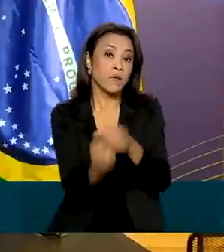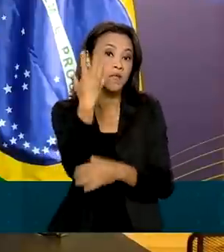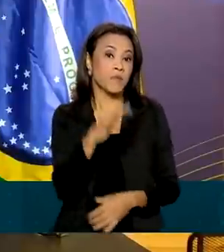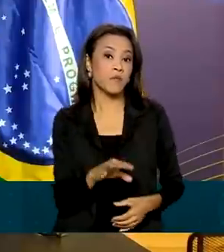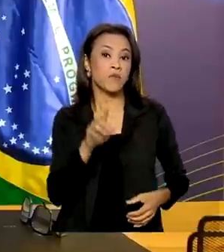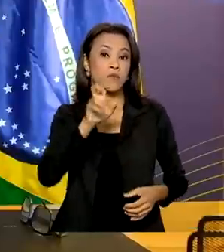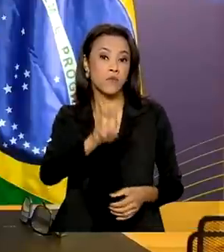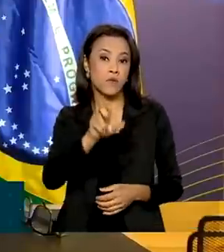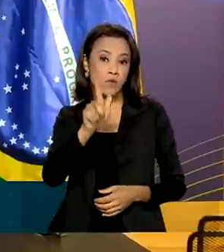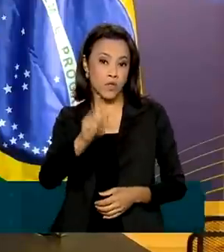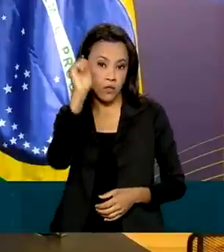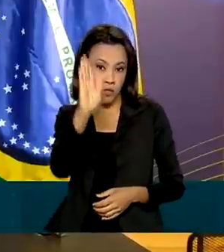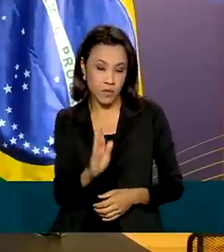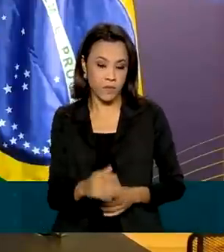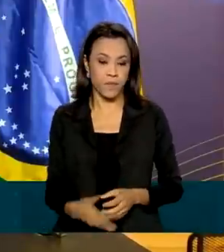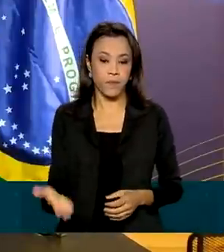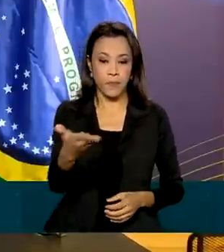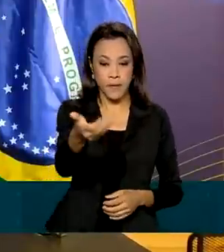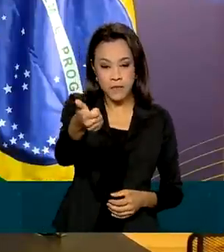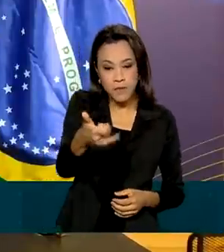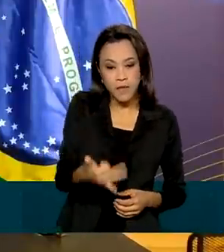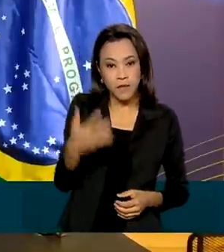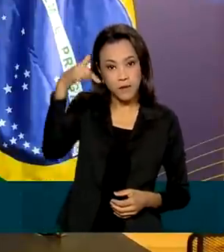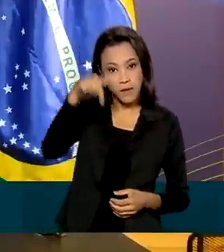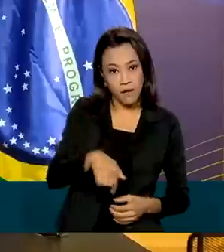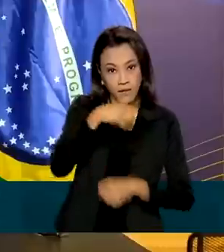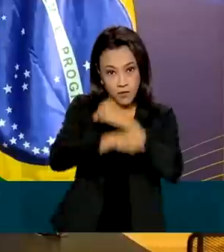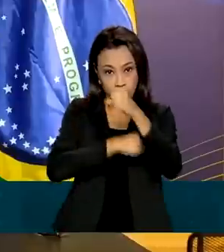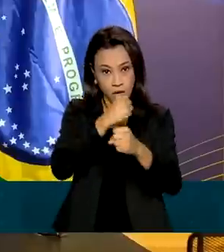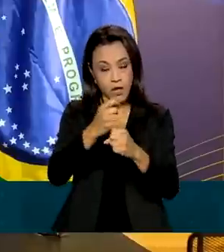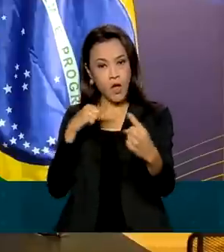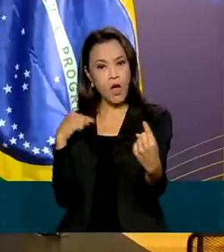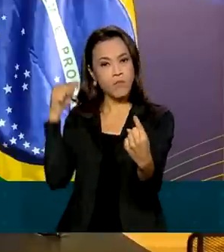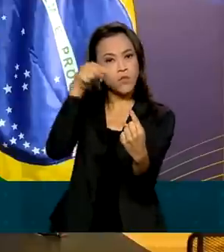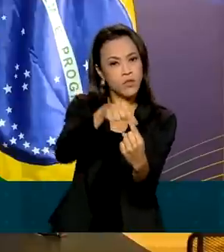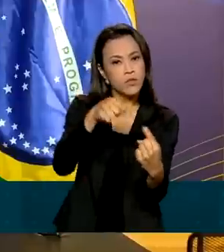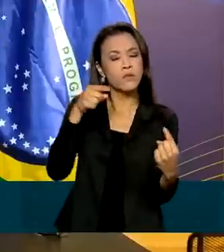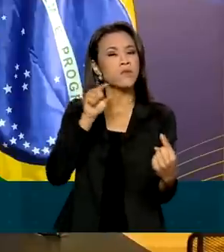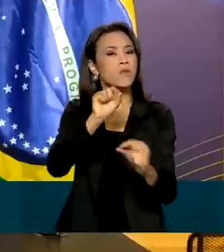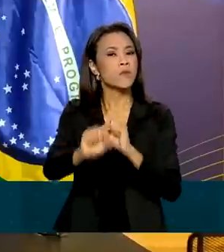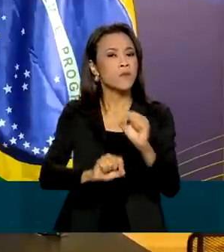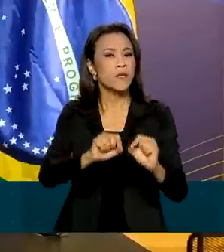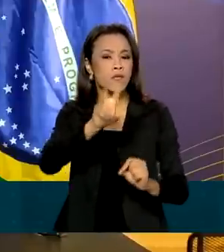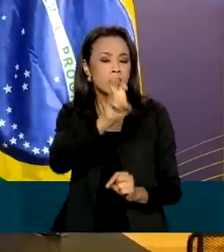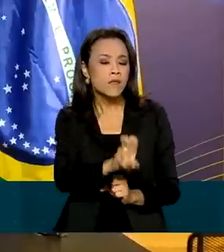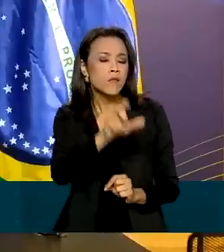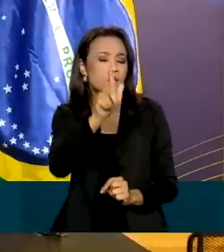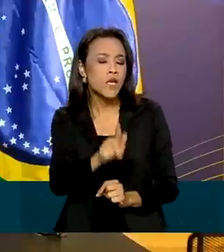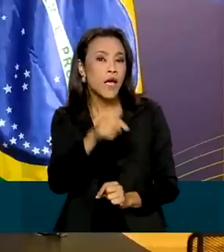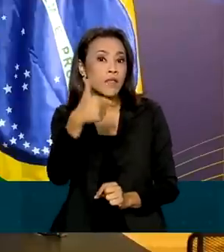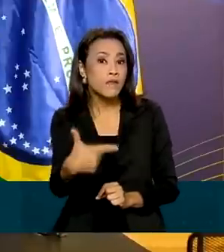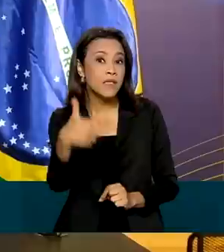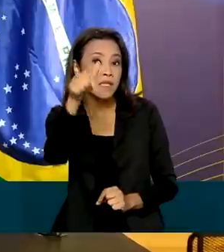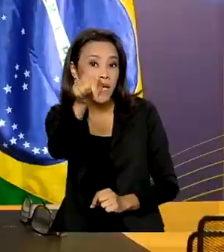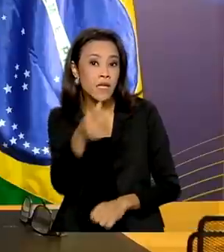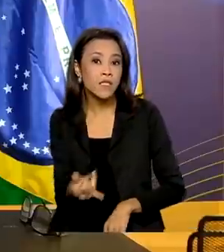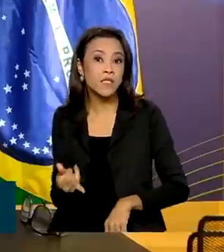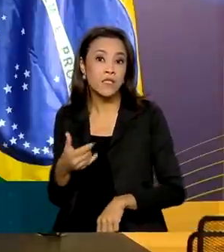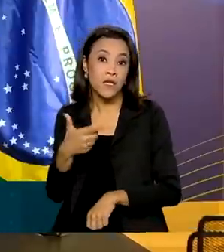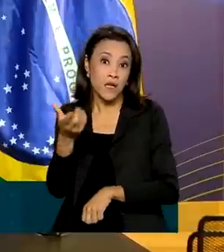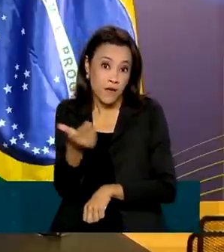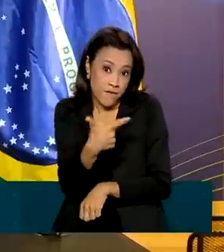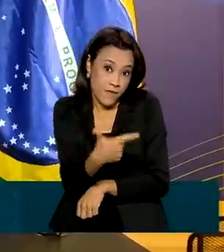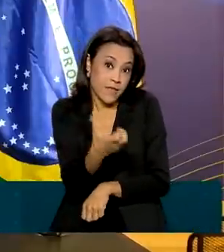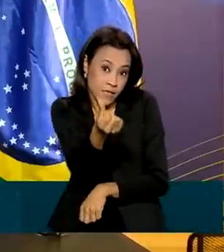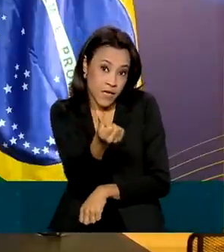esse ano a meta de conectarmos com o 5G as 27 capitais do Brasil, as 26 capitais